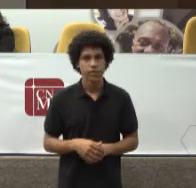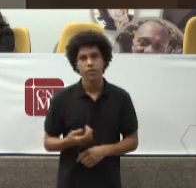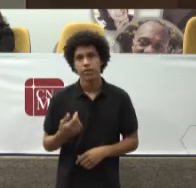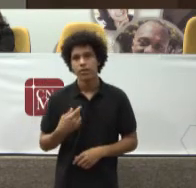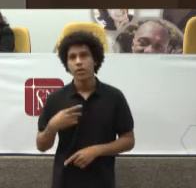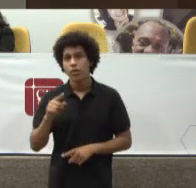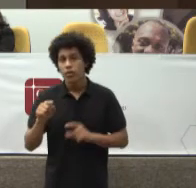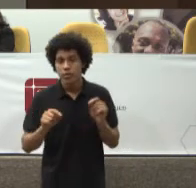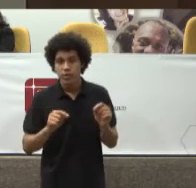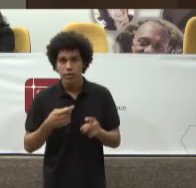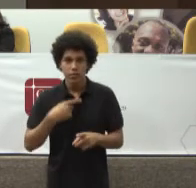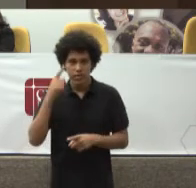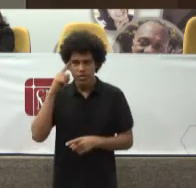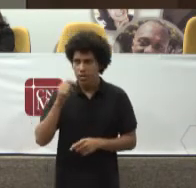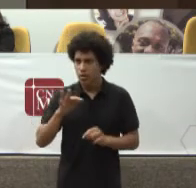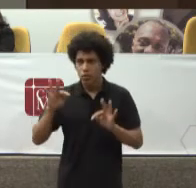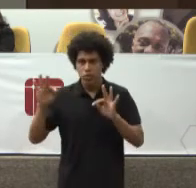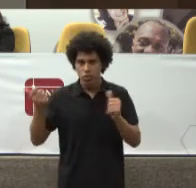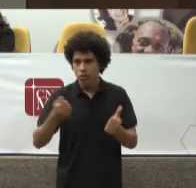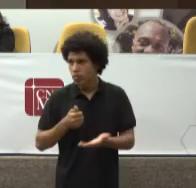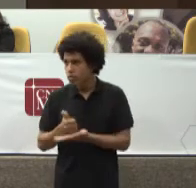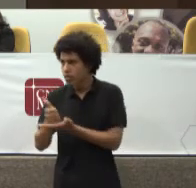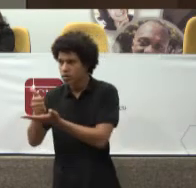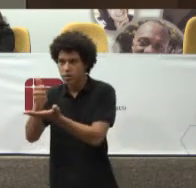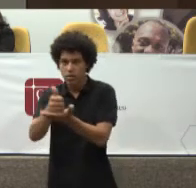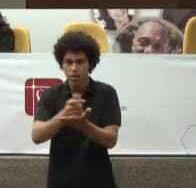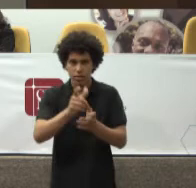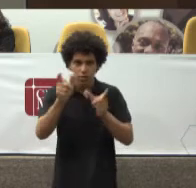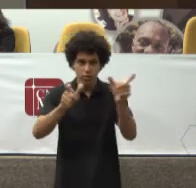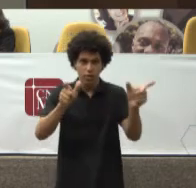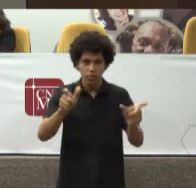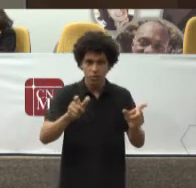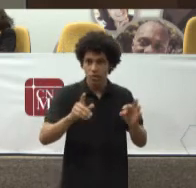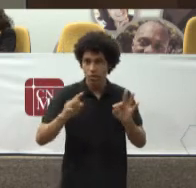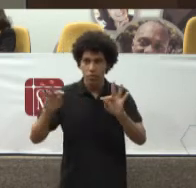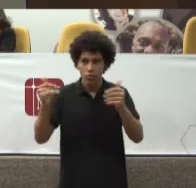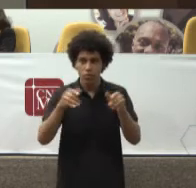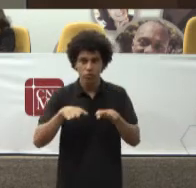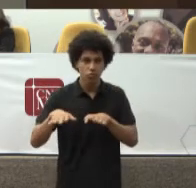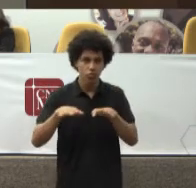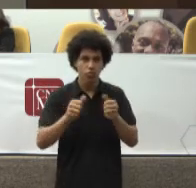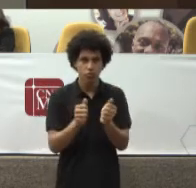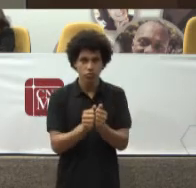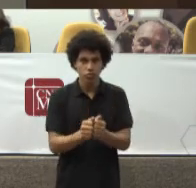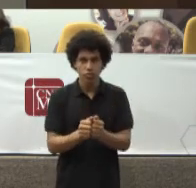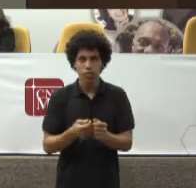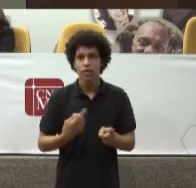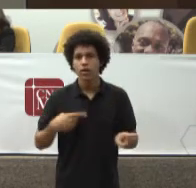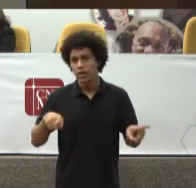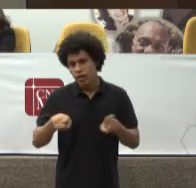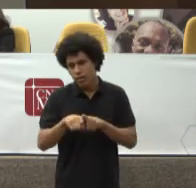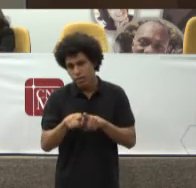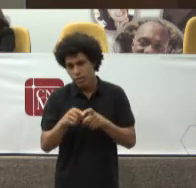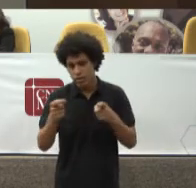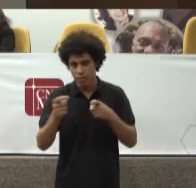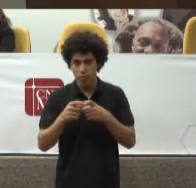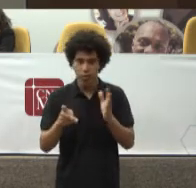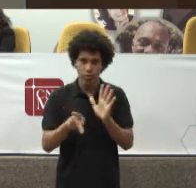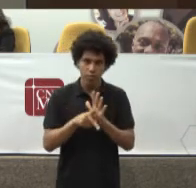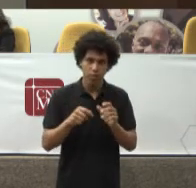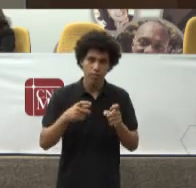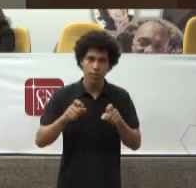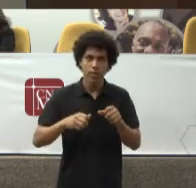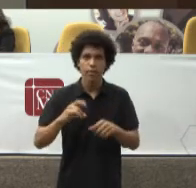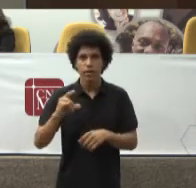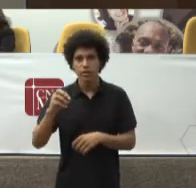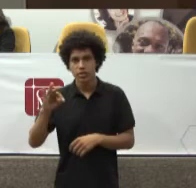atender As pessoas De modo harmônico E proporcional E também Que a medicina Concentre no paciente Mas a saúde